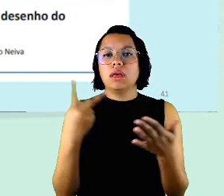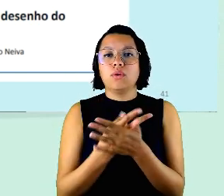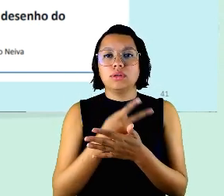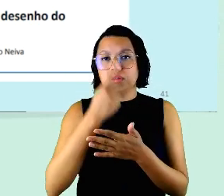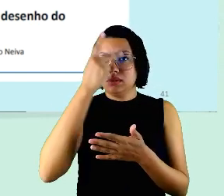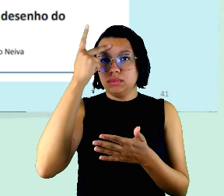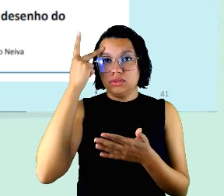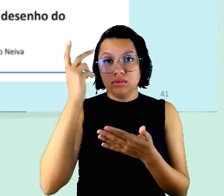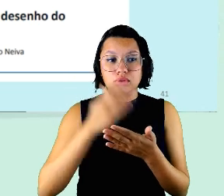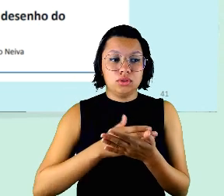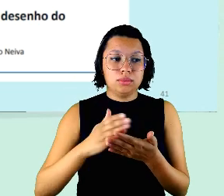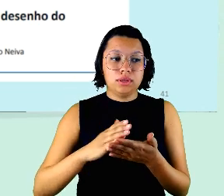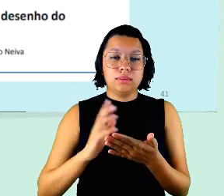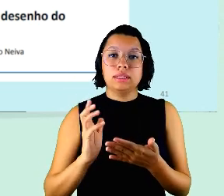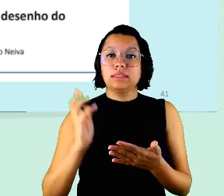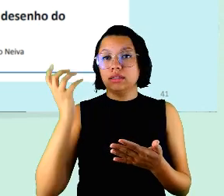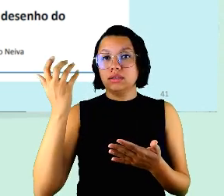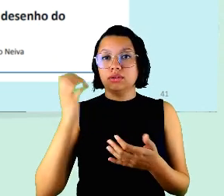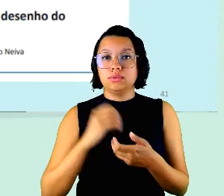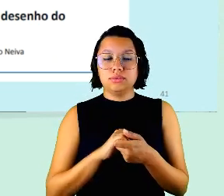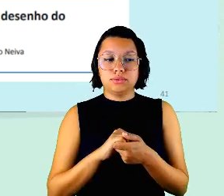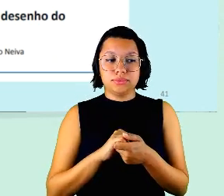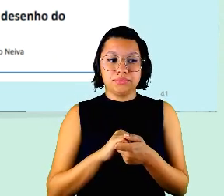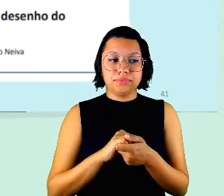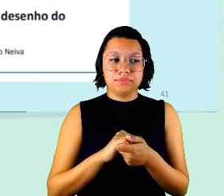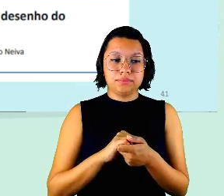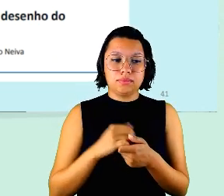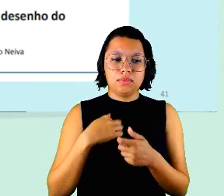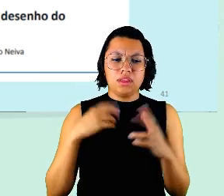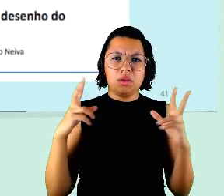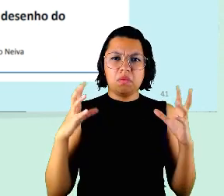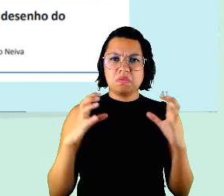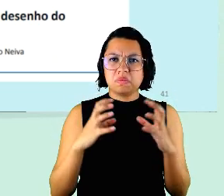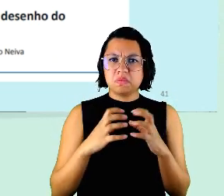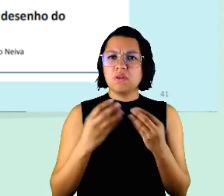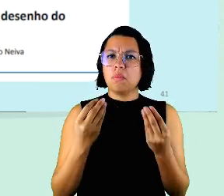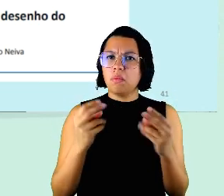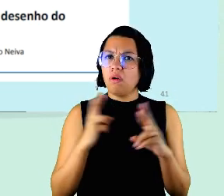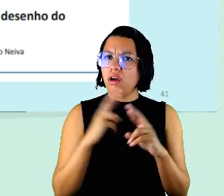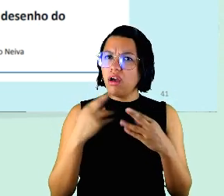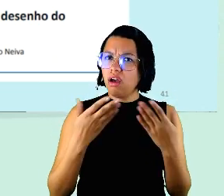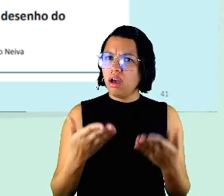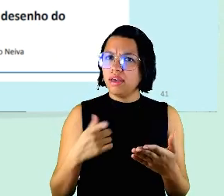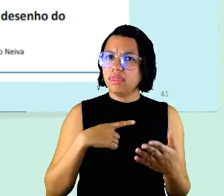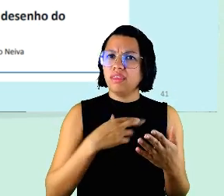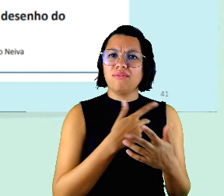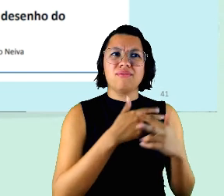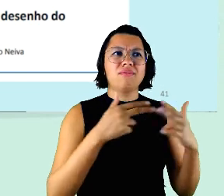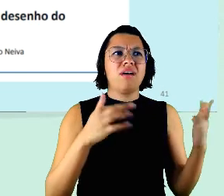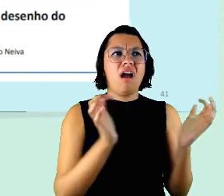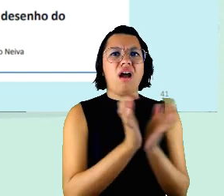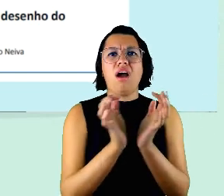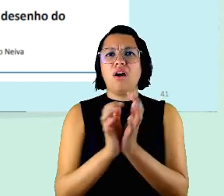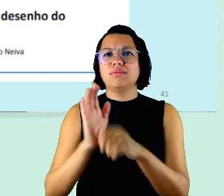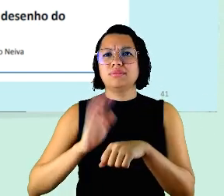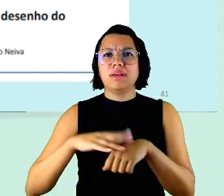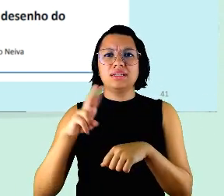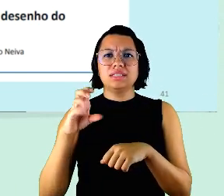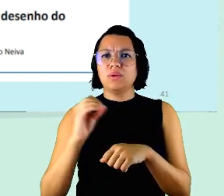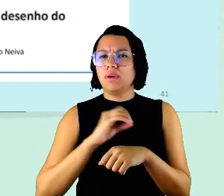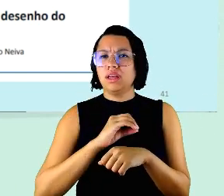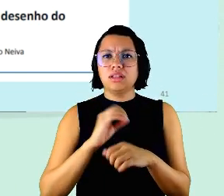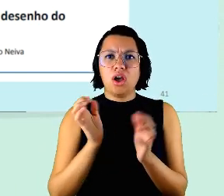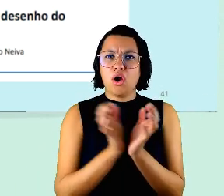começam a tomar decisões né eu brigo bastante com isso eu tenho tenho vários grupos tenho mais de 50 grupos tem disso que eu digo gente eu não dou